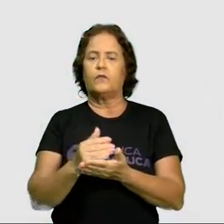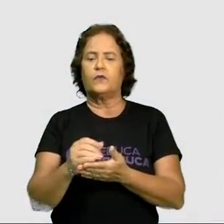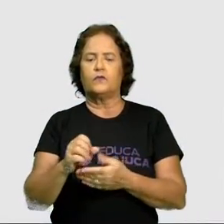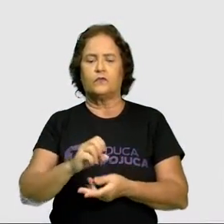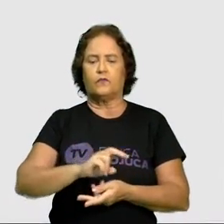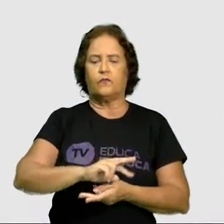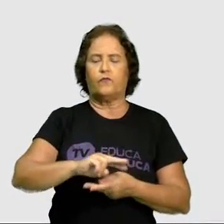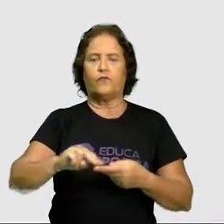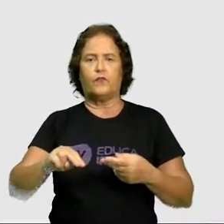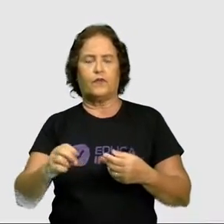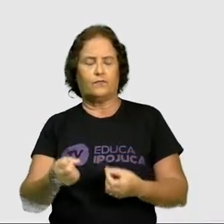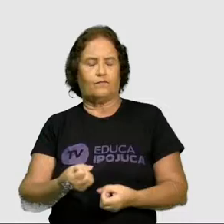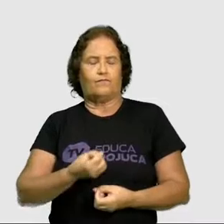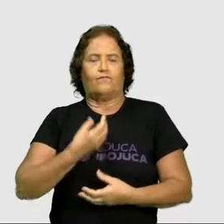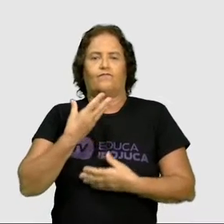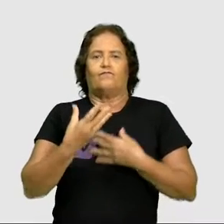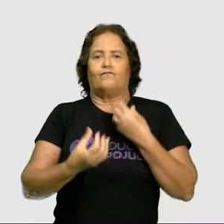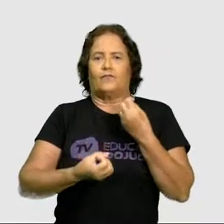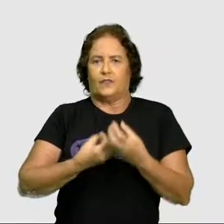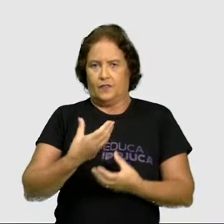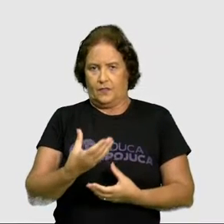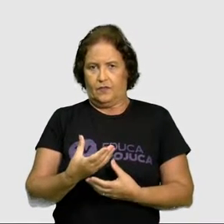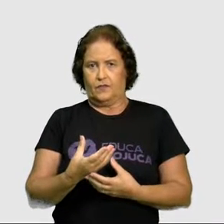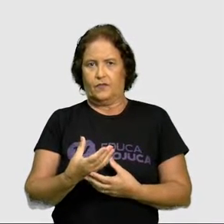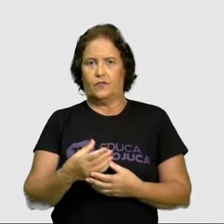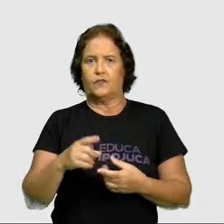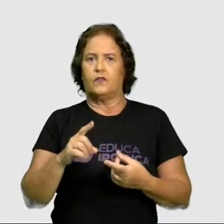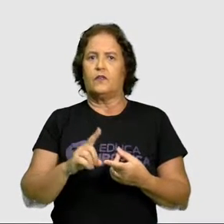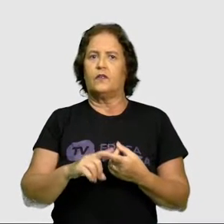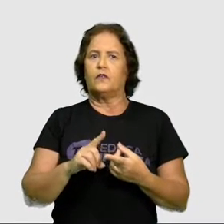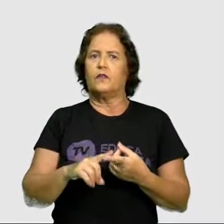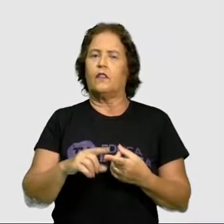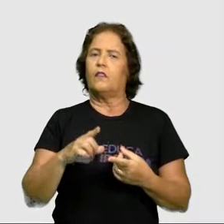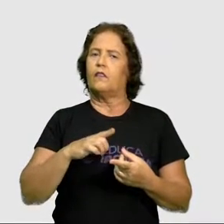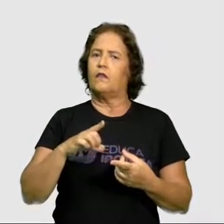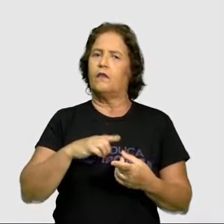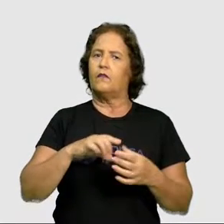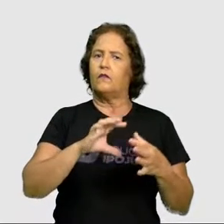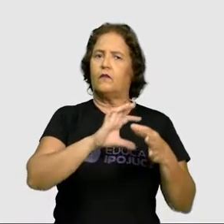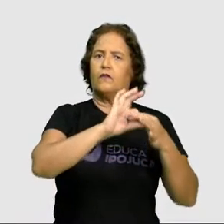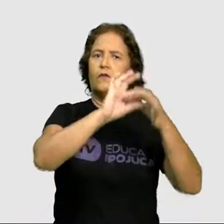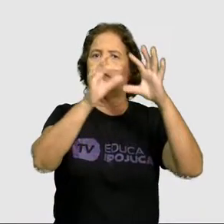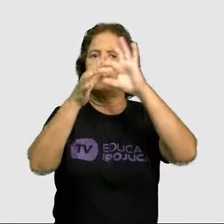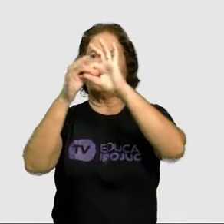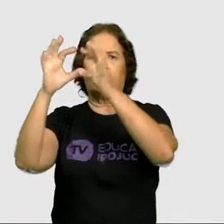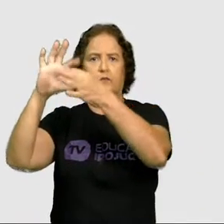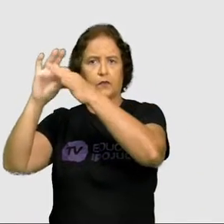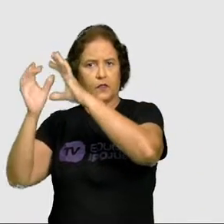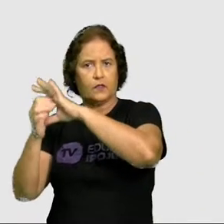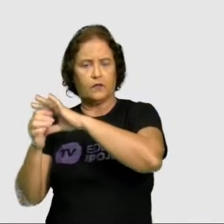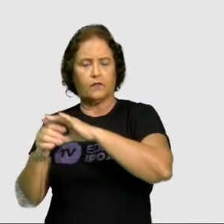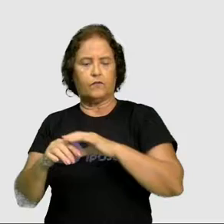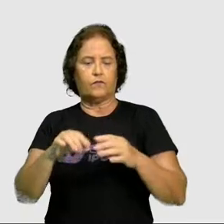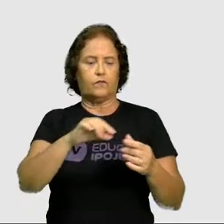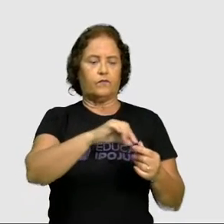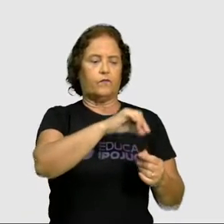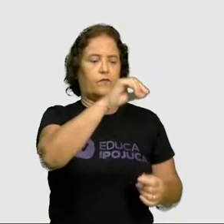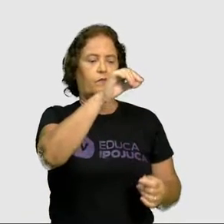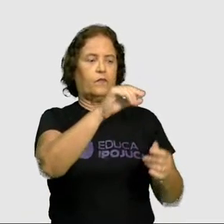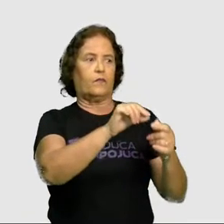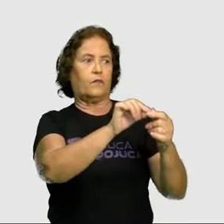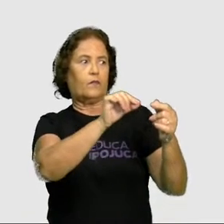E várias modalidades hoje existentes nas Olimpíadas. O arco e flecha, olha só. Uma